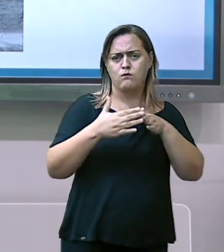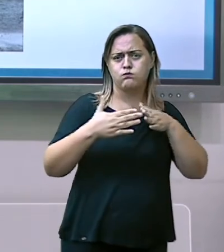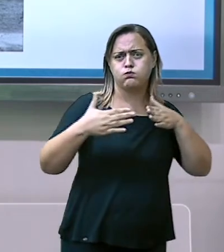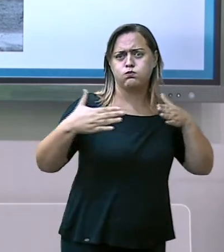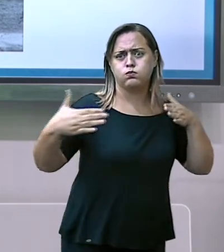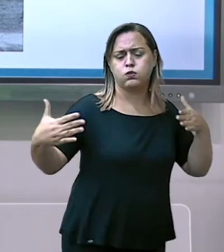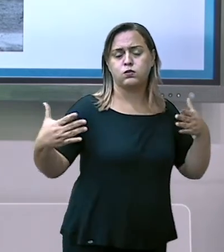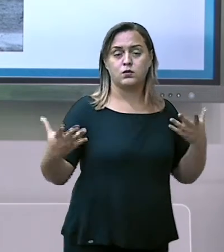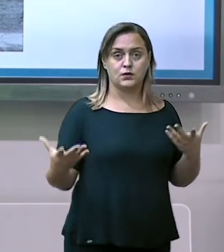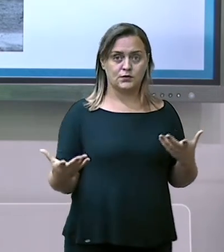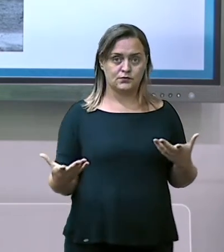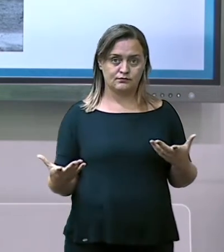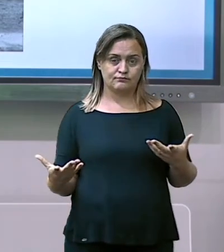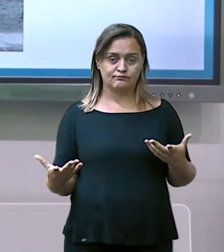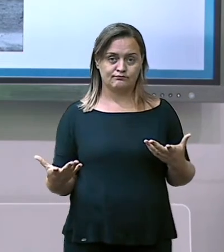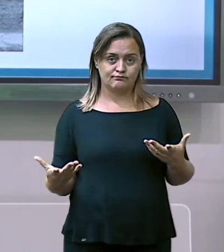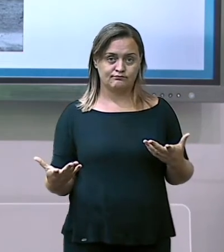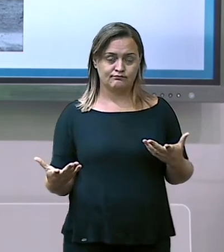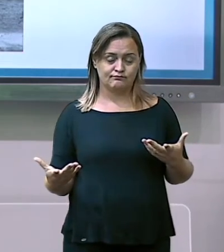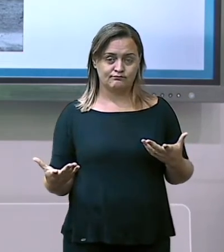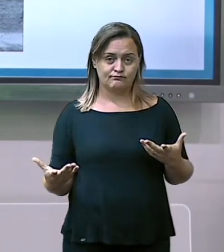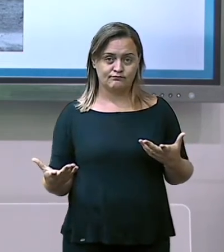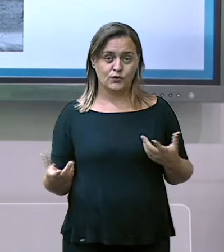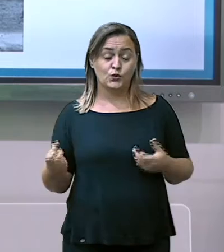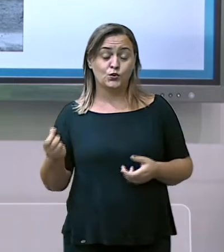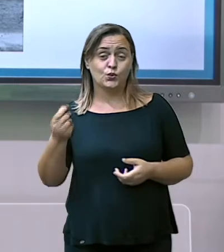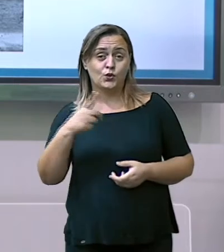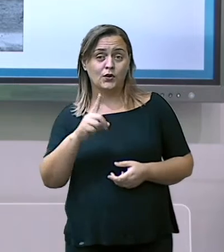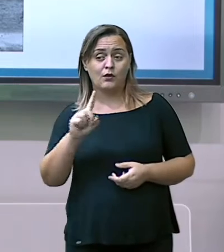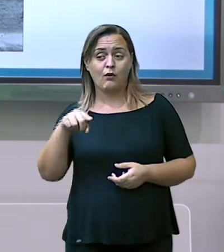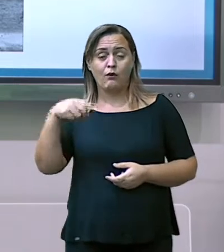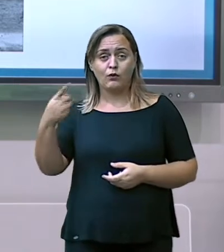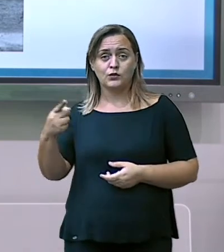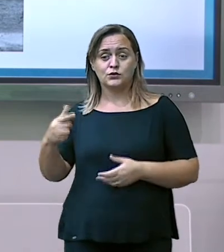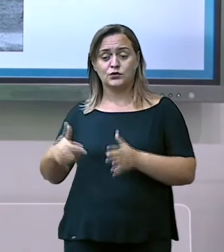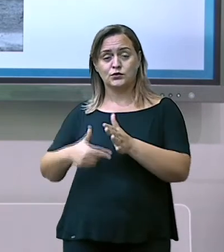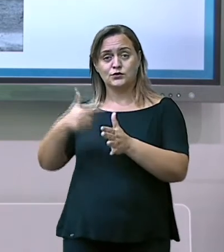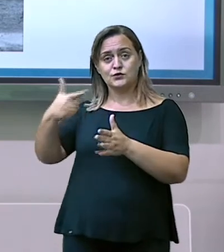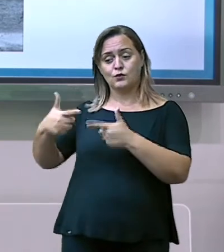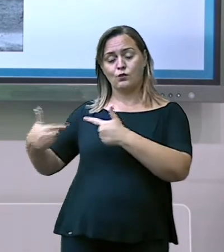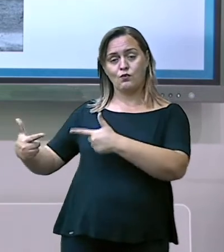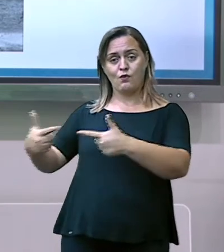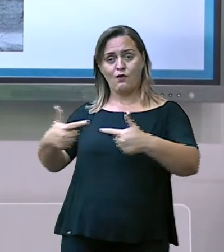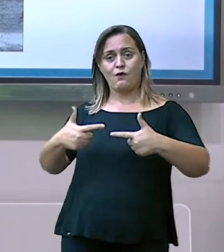em Hiroshima ou em Nagasaki.